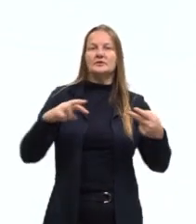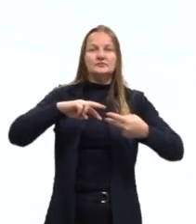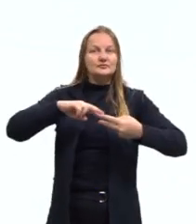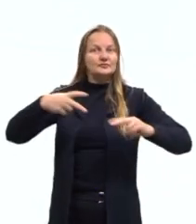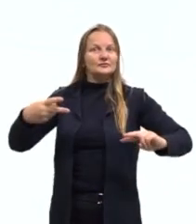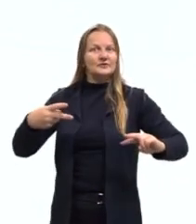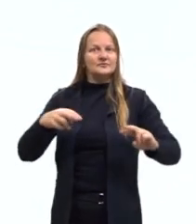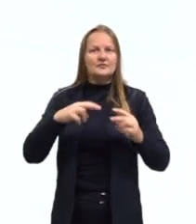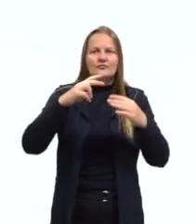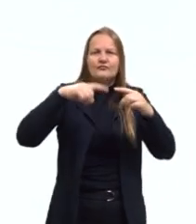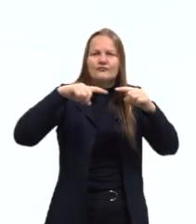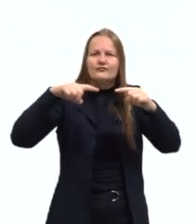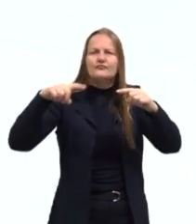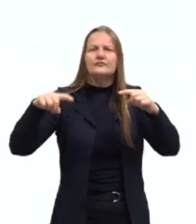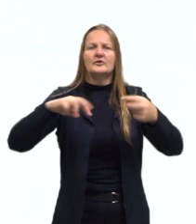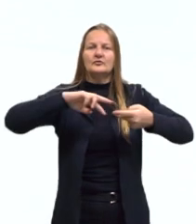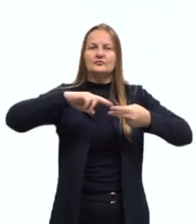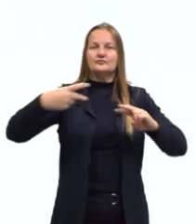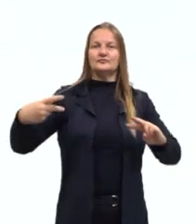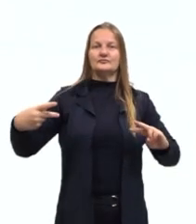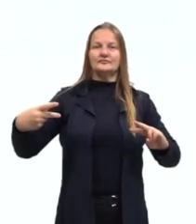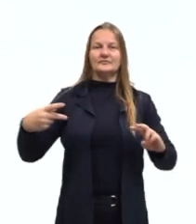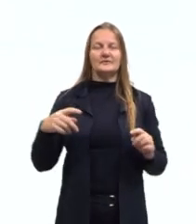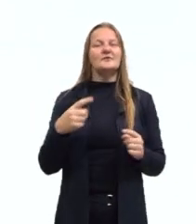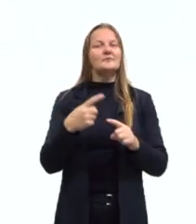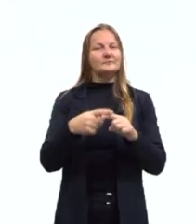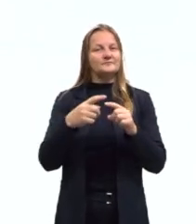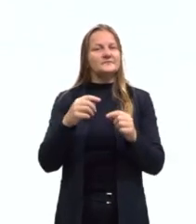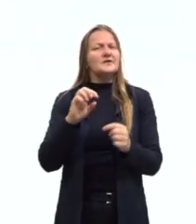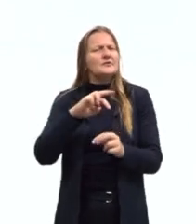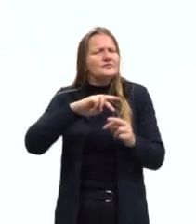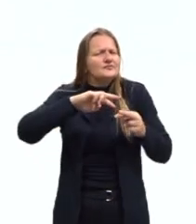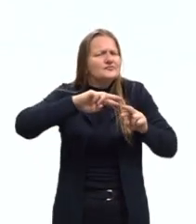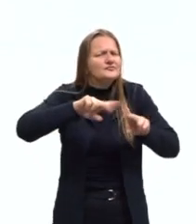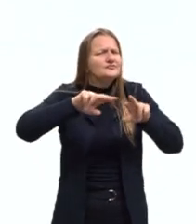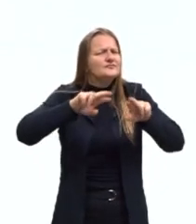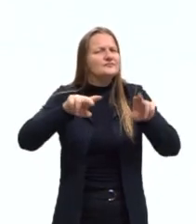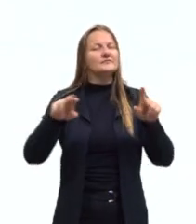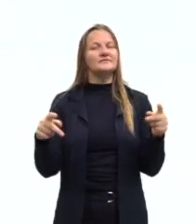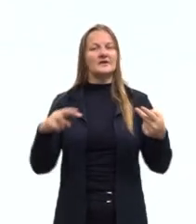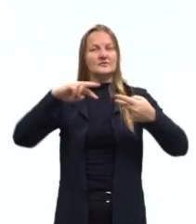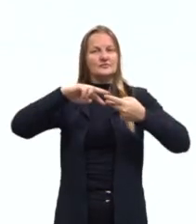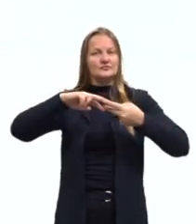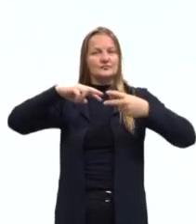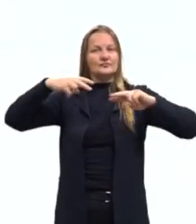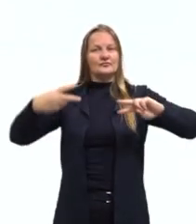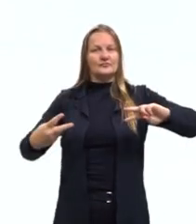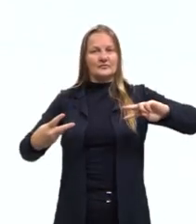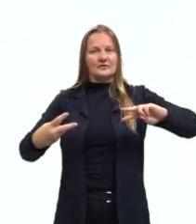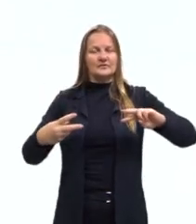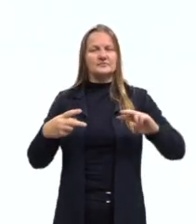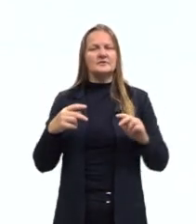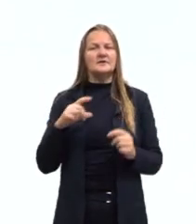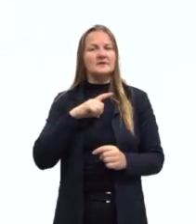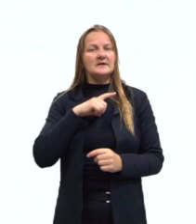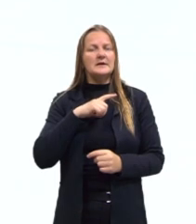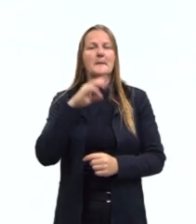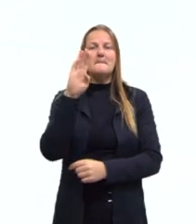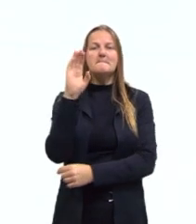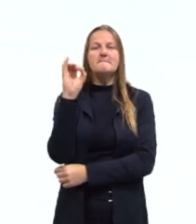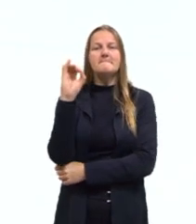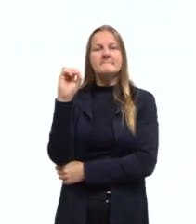variabilidade genética, gente. E essa diversidade genética e a biodiversidade,